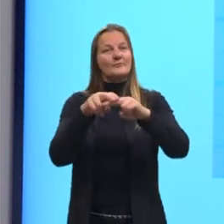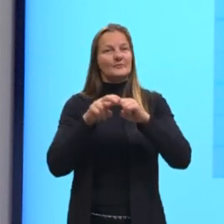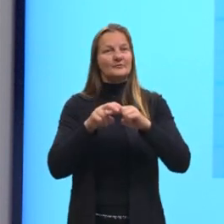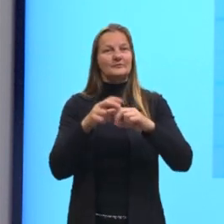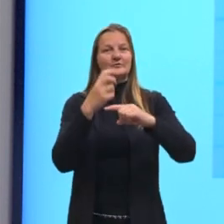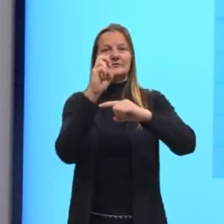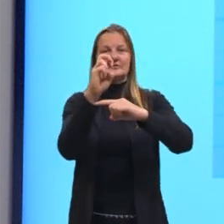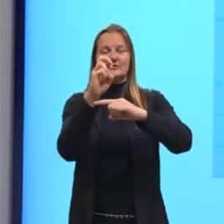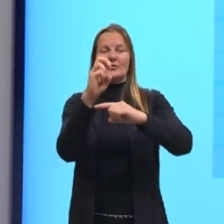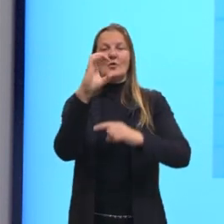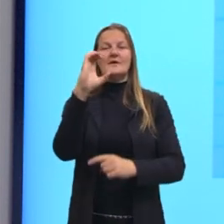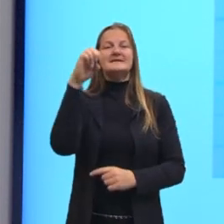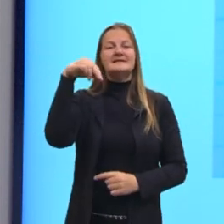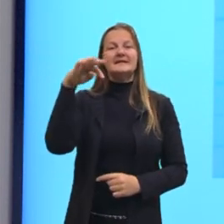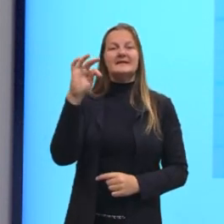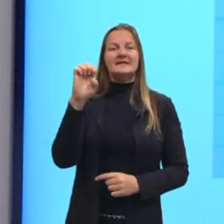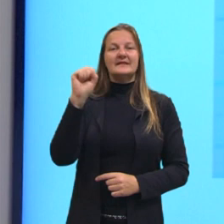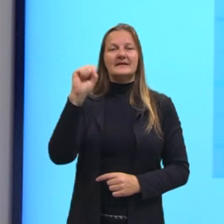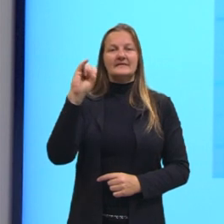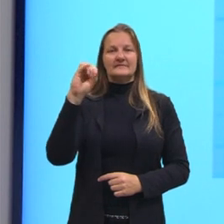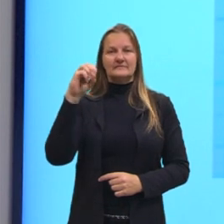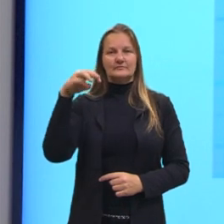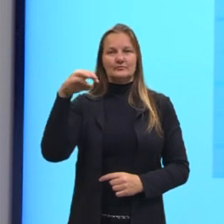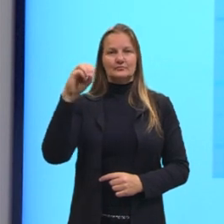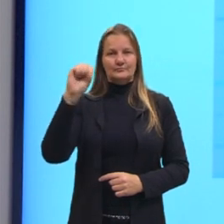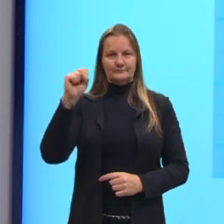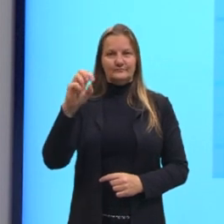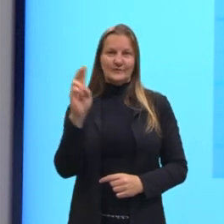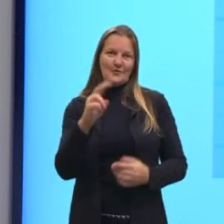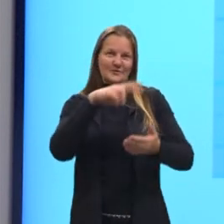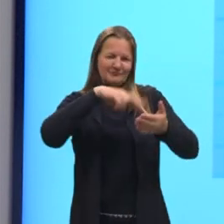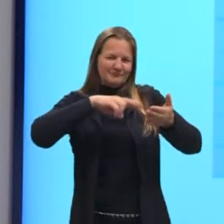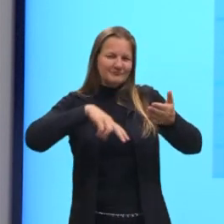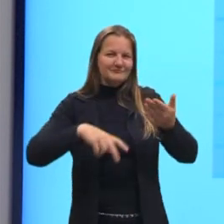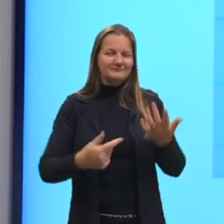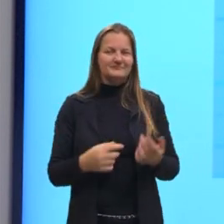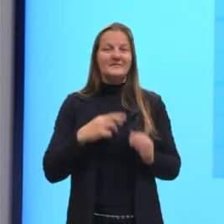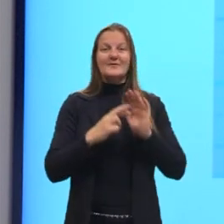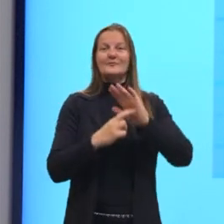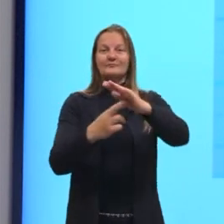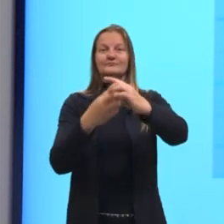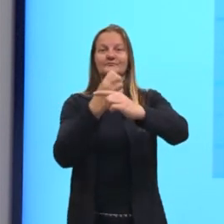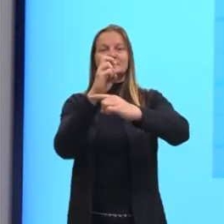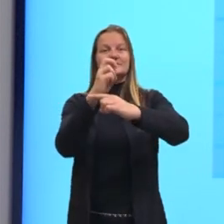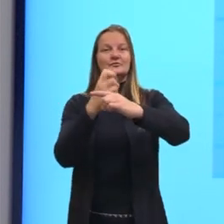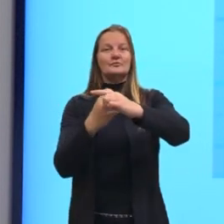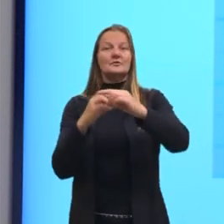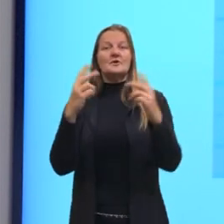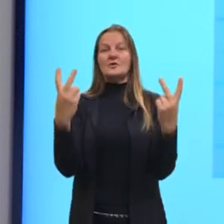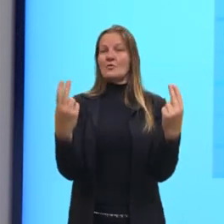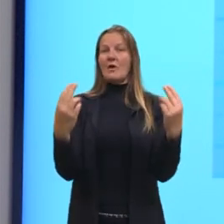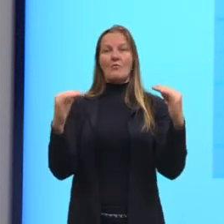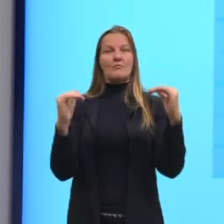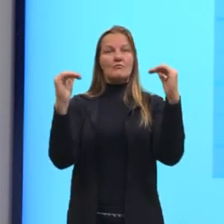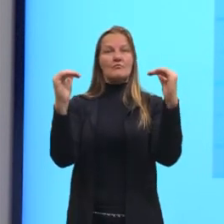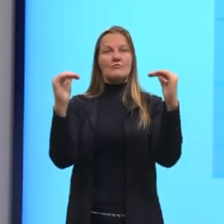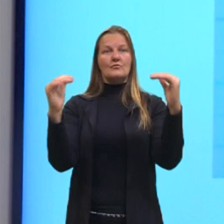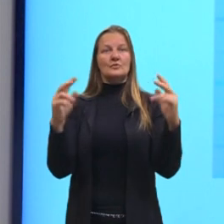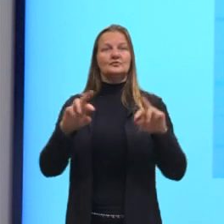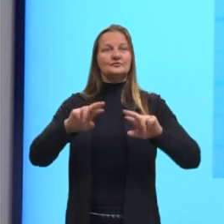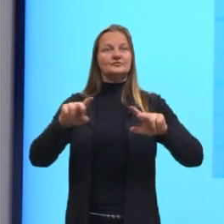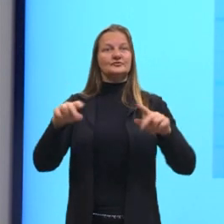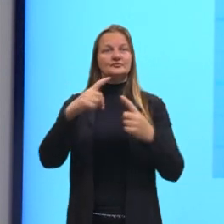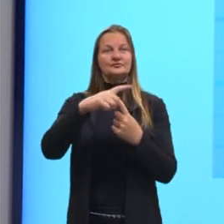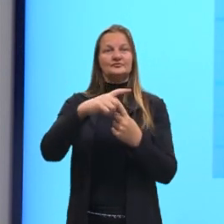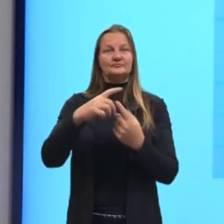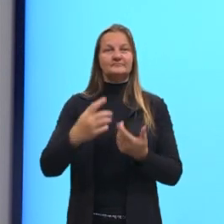centésimos, a leitura deste número. Então, ambas as formas representam o mesmo valor, só que em formatos diferentes.